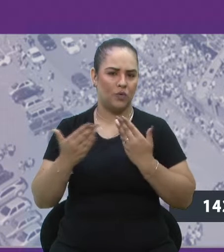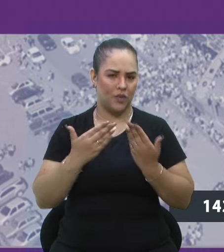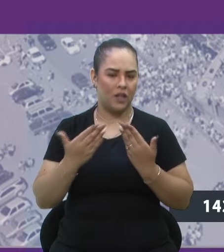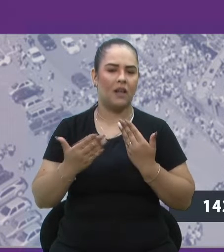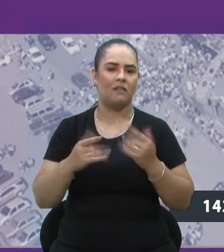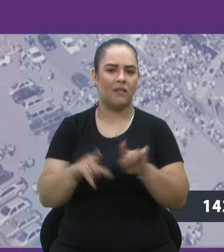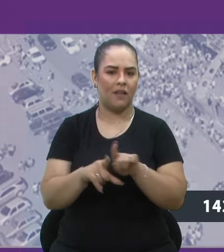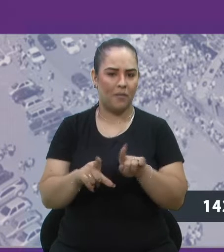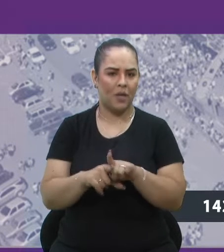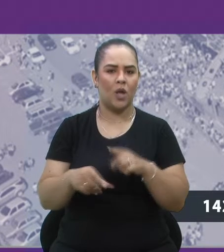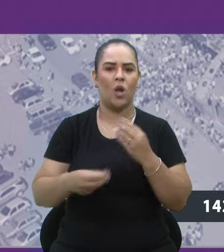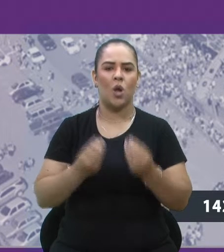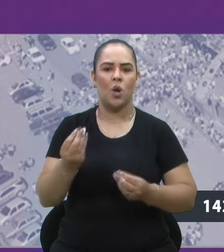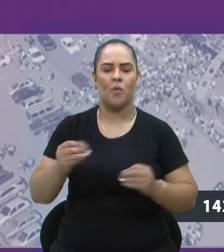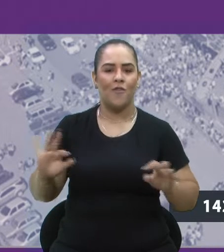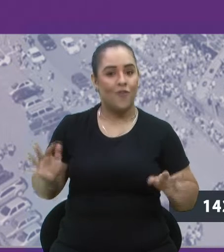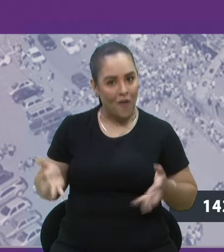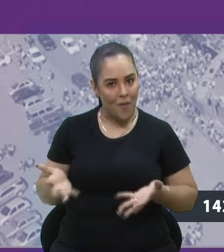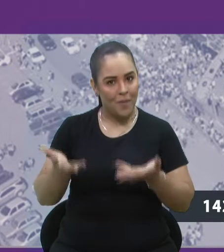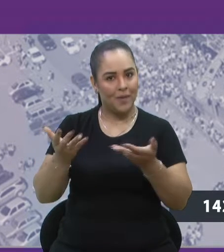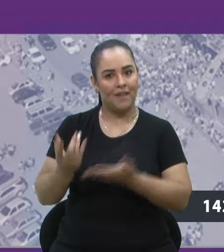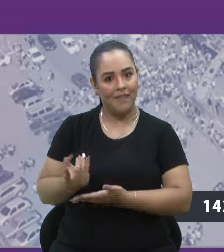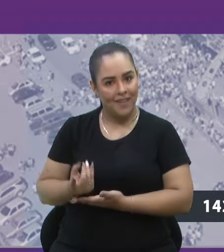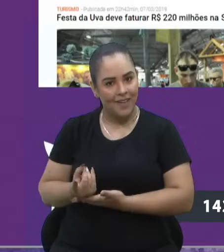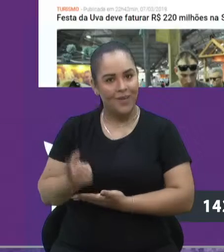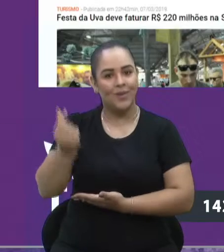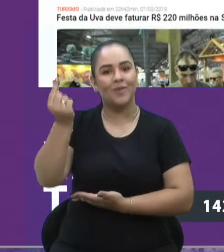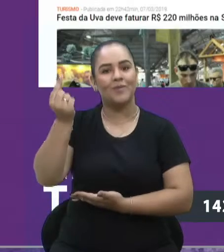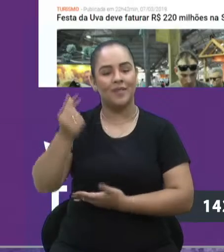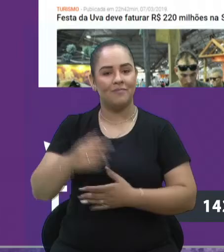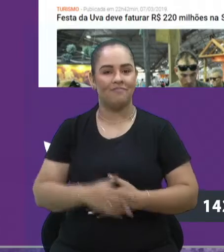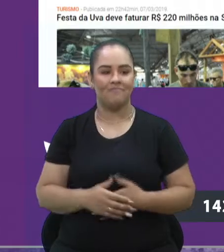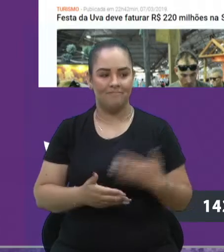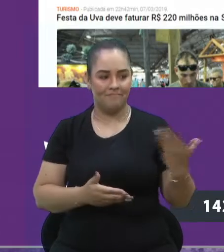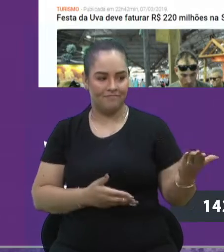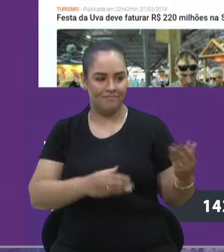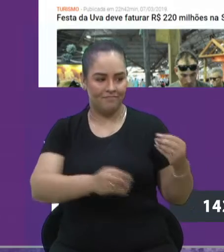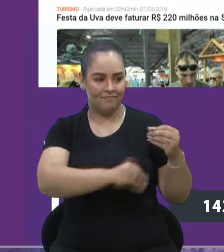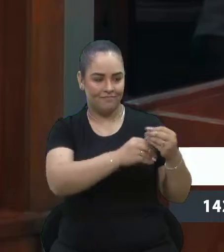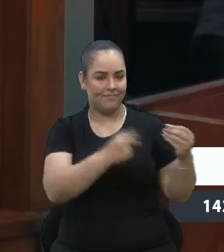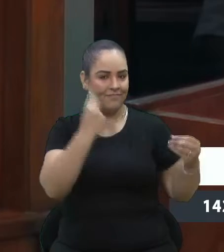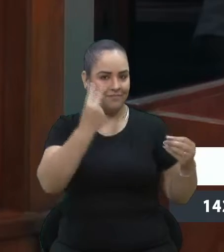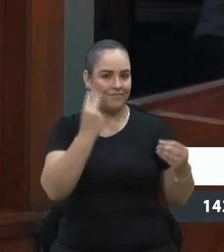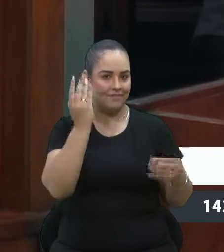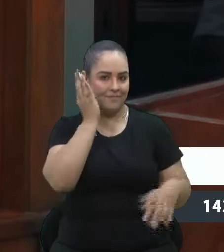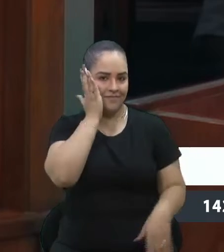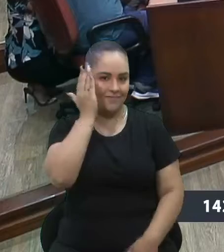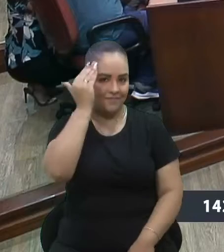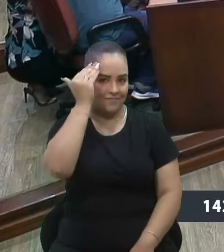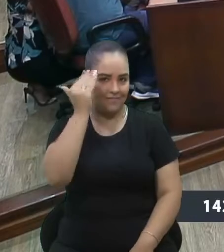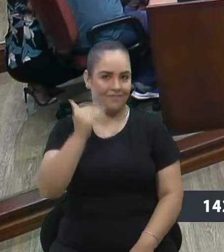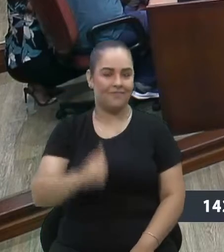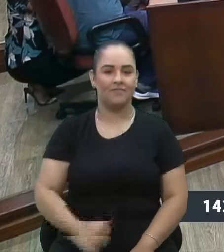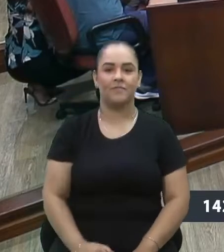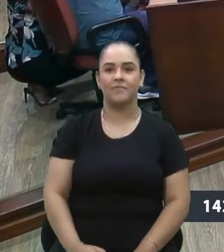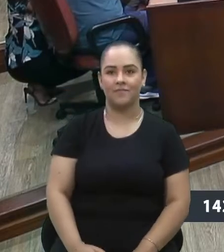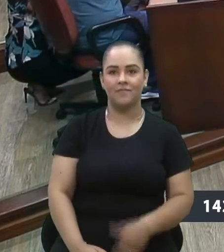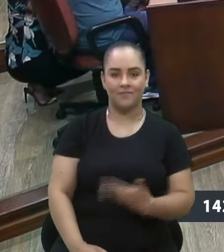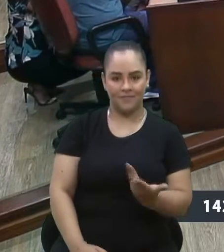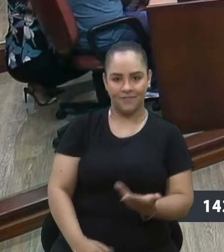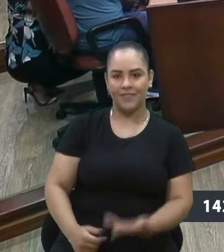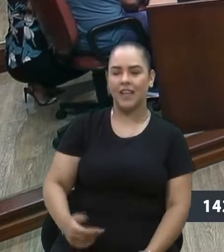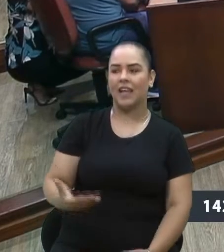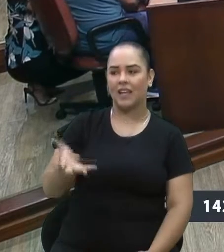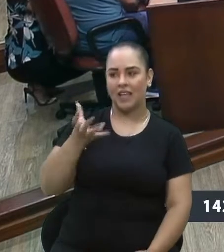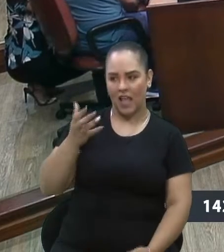fomenta a economia. Seu à parte, vereador Felipe. Vereadora Tati, eu quero primeiro lhe